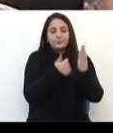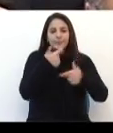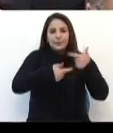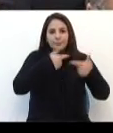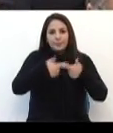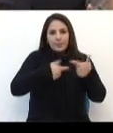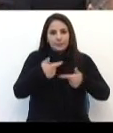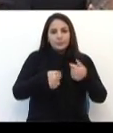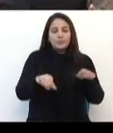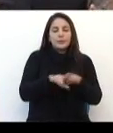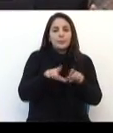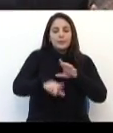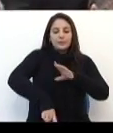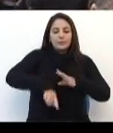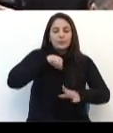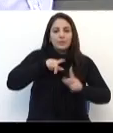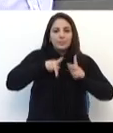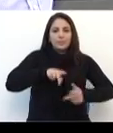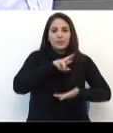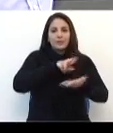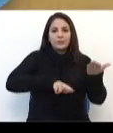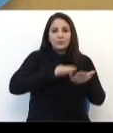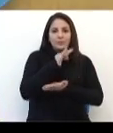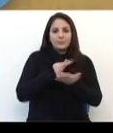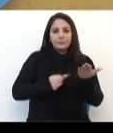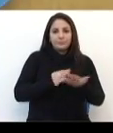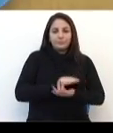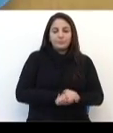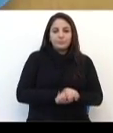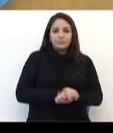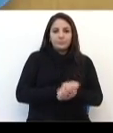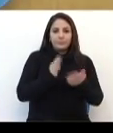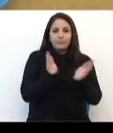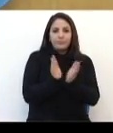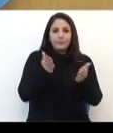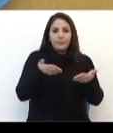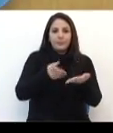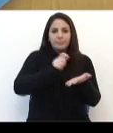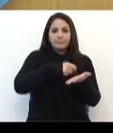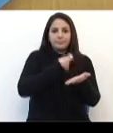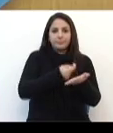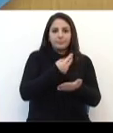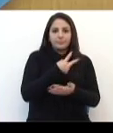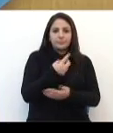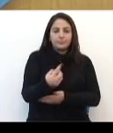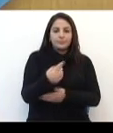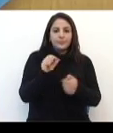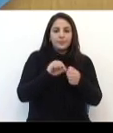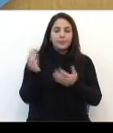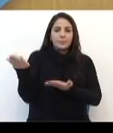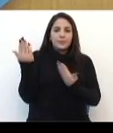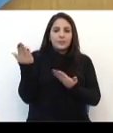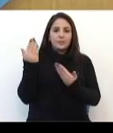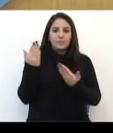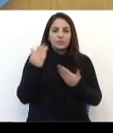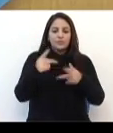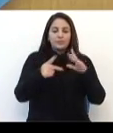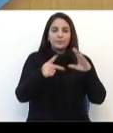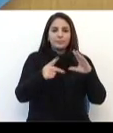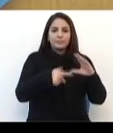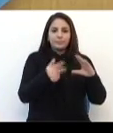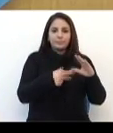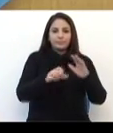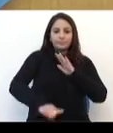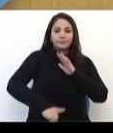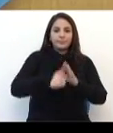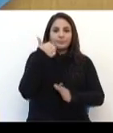trabalho e escolher o relator do texto. O Fórum da Agenda 21 recebe homenagem do Parlamento Municipal pela